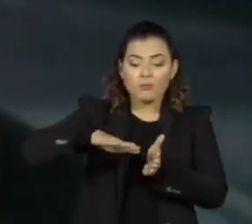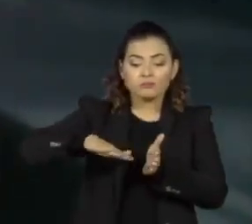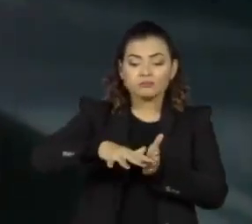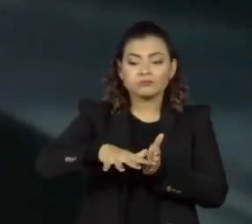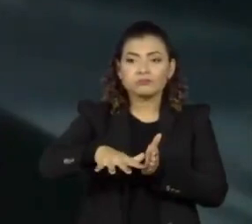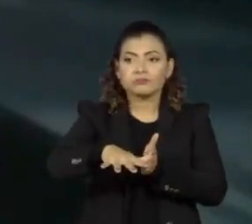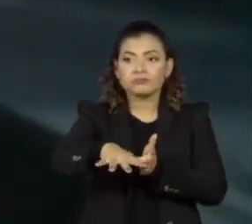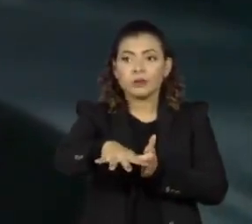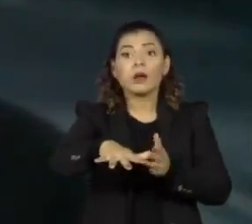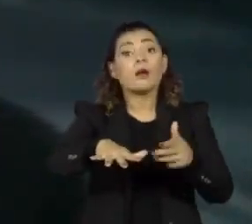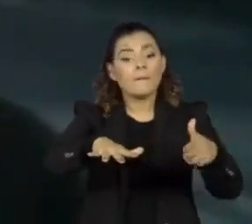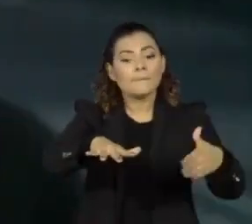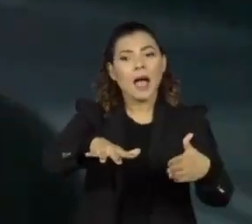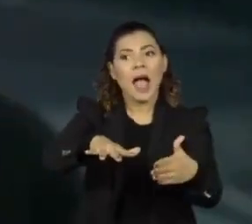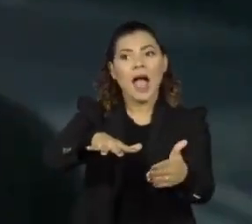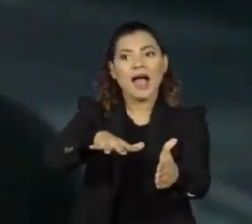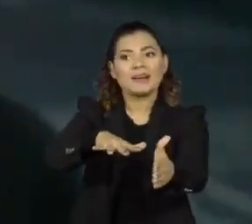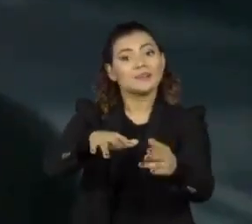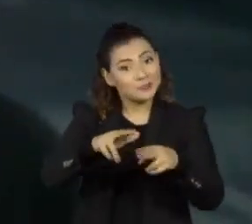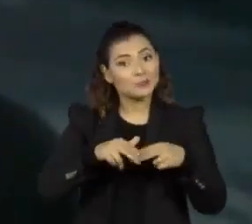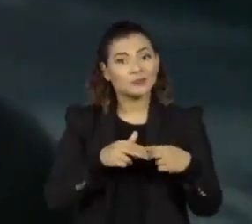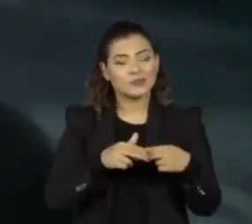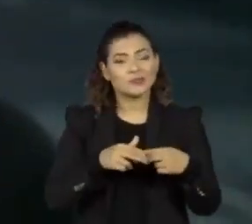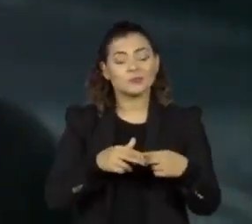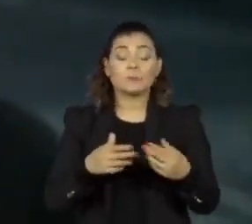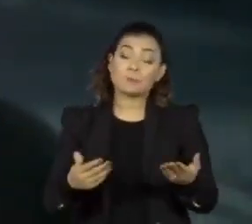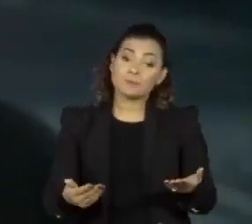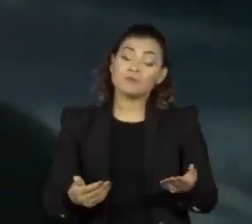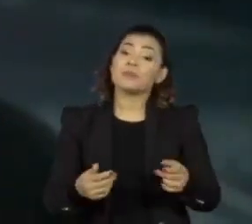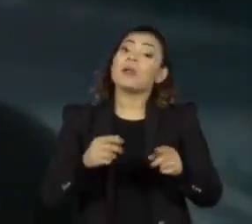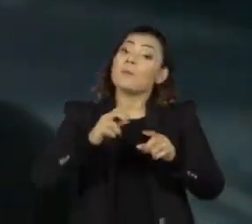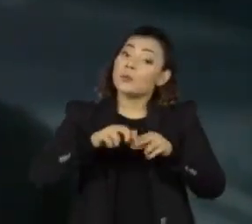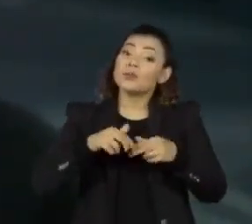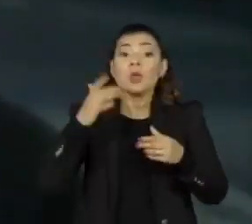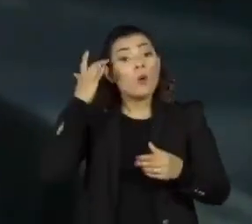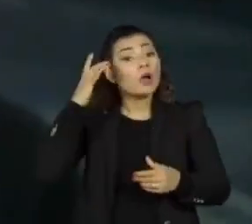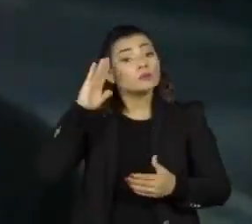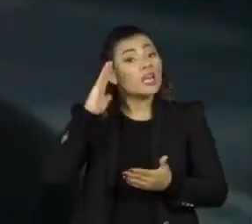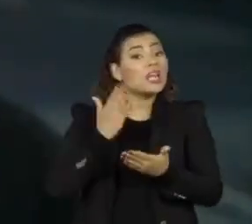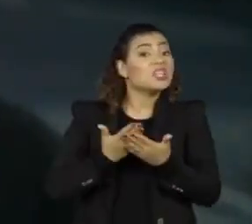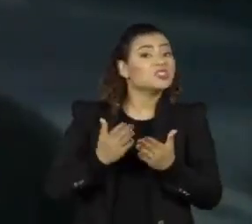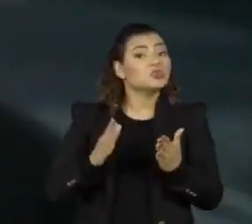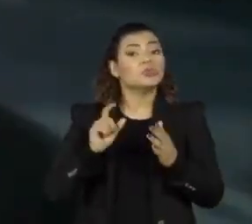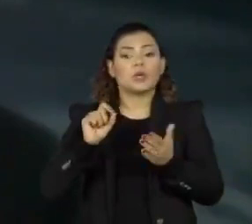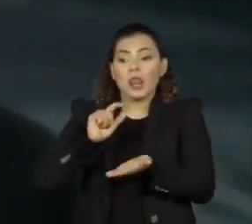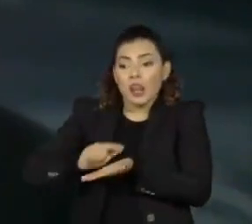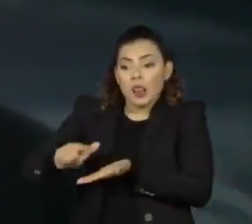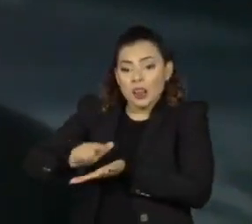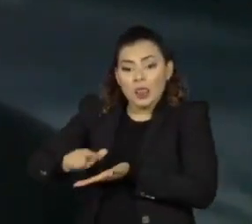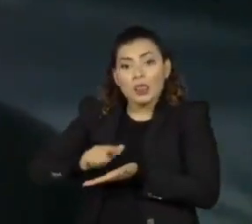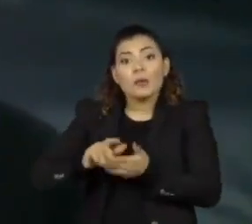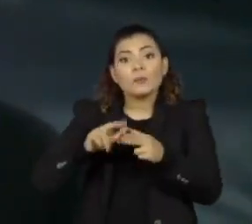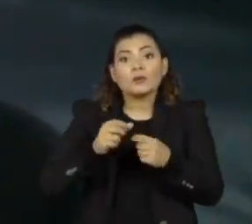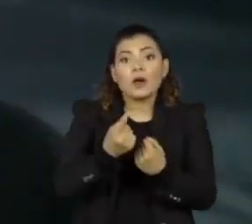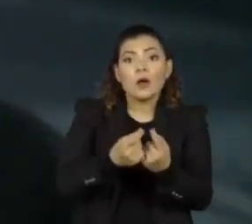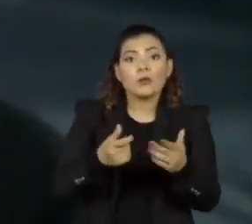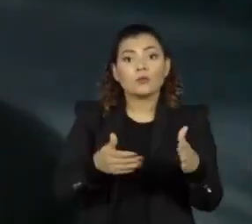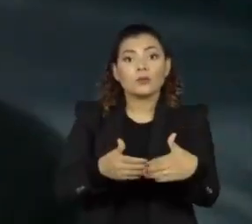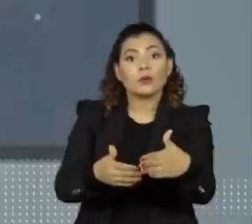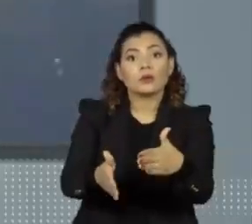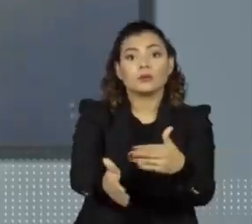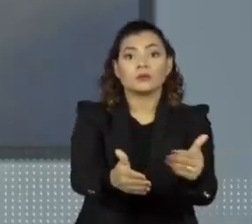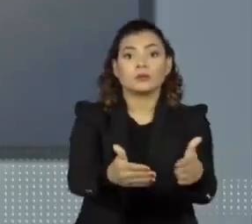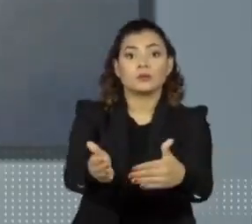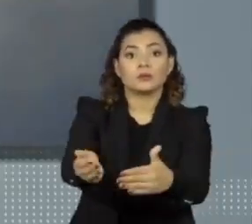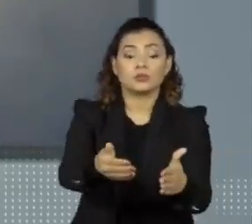consequência, evitar que chegue também no rio Pinheiros. Então, o mais provável é isso, que pelo processo de despoluição apareceu esses peixes,